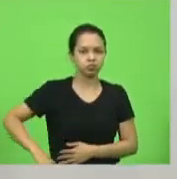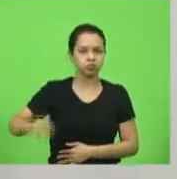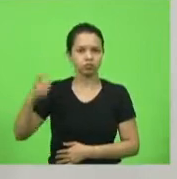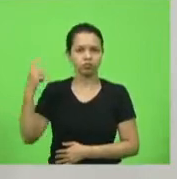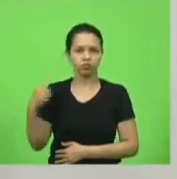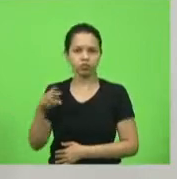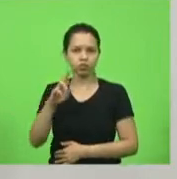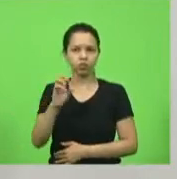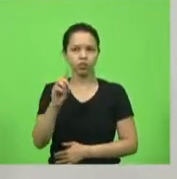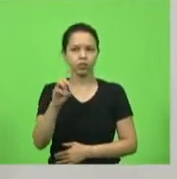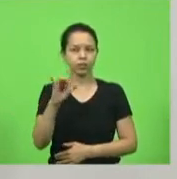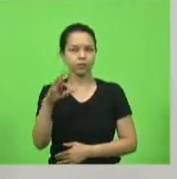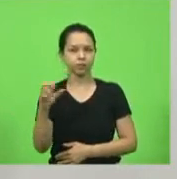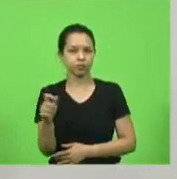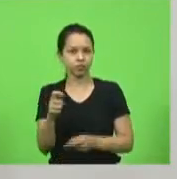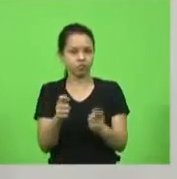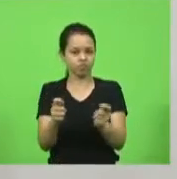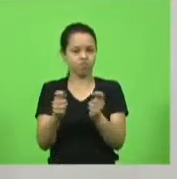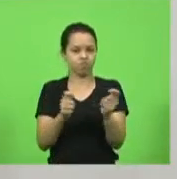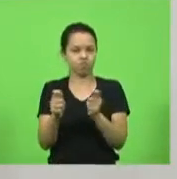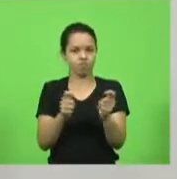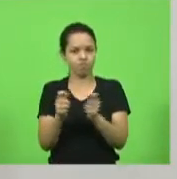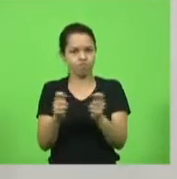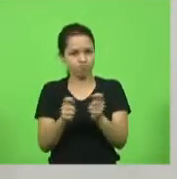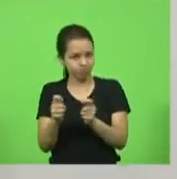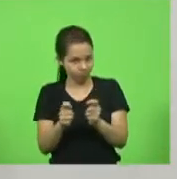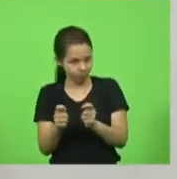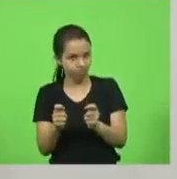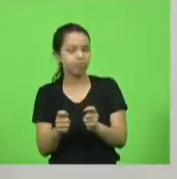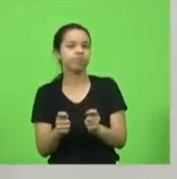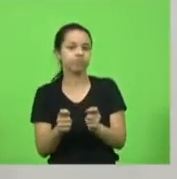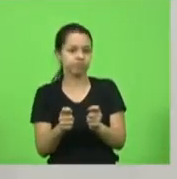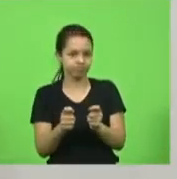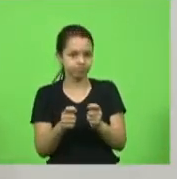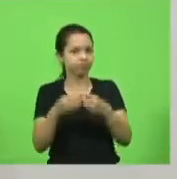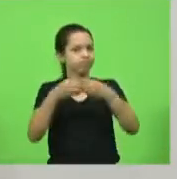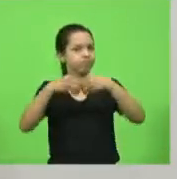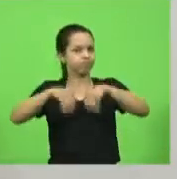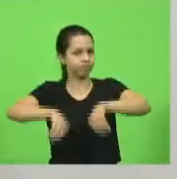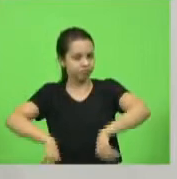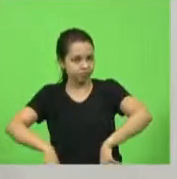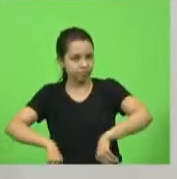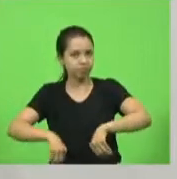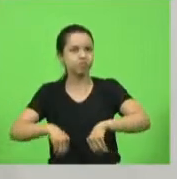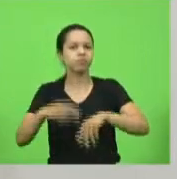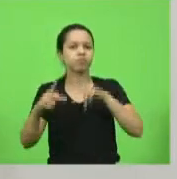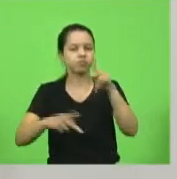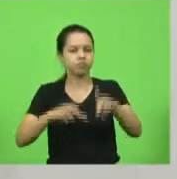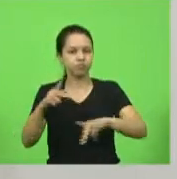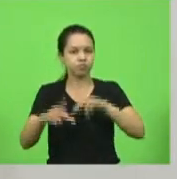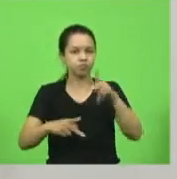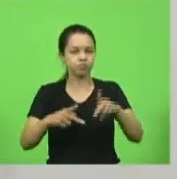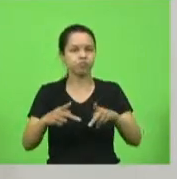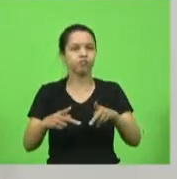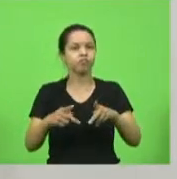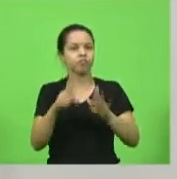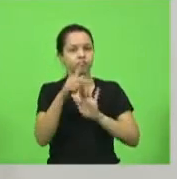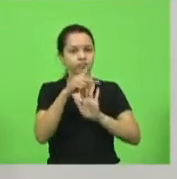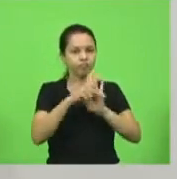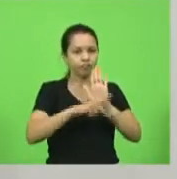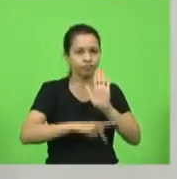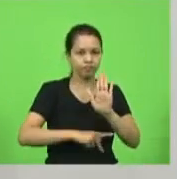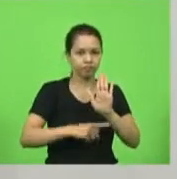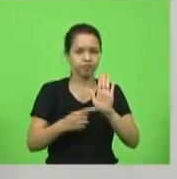ficou segurando de forma dolosa e altamente prejudicial para a nação um projeto que tinha